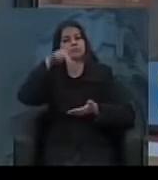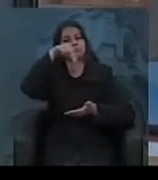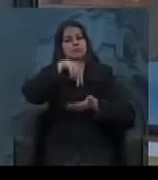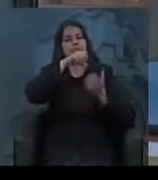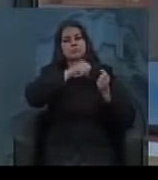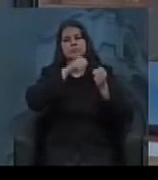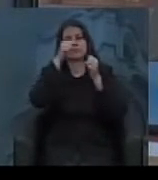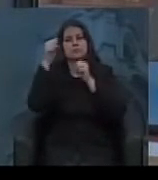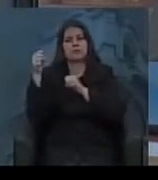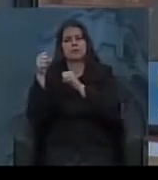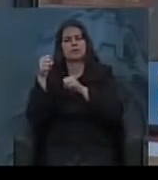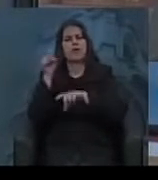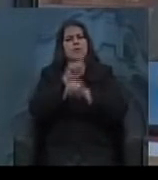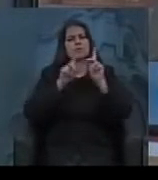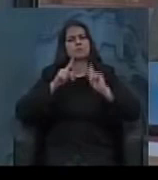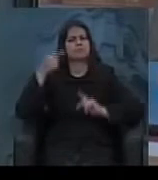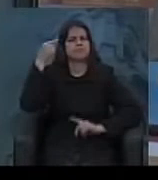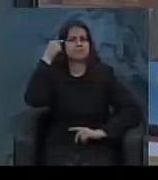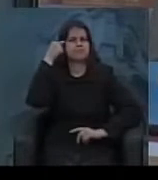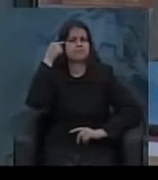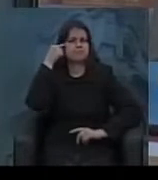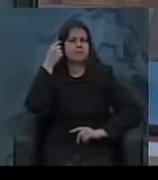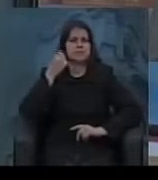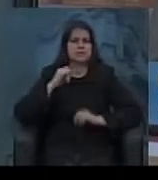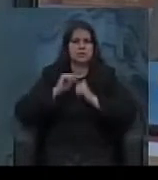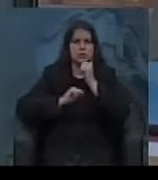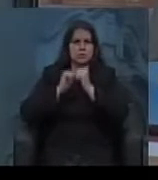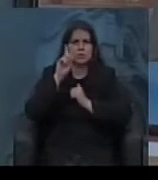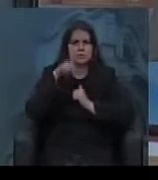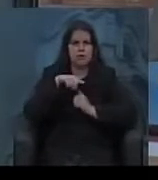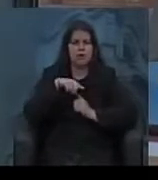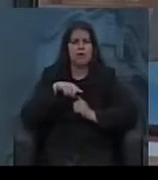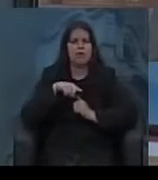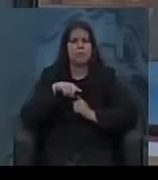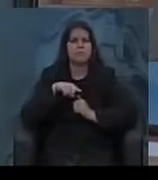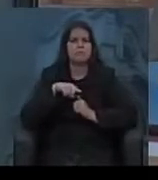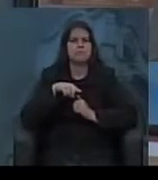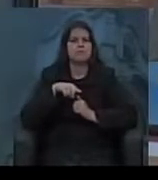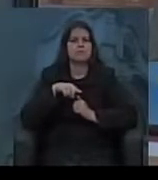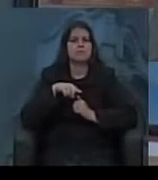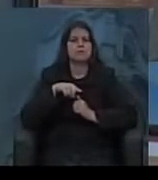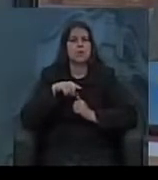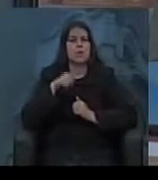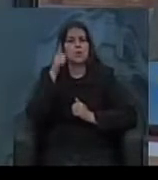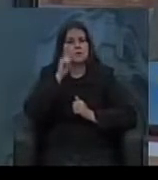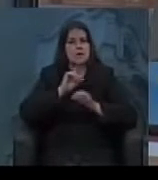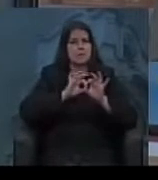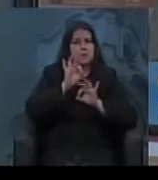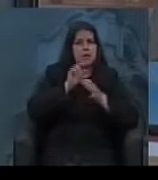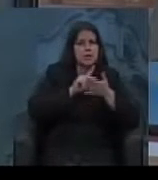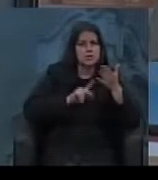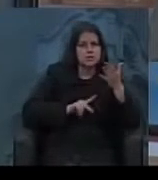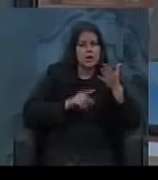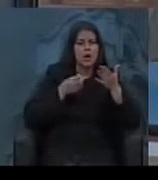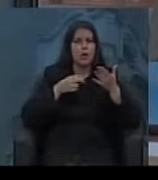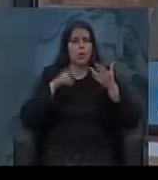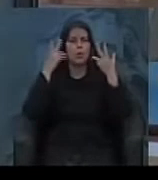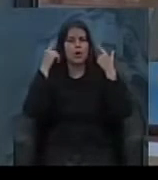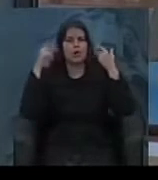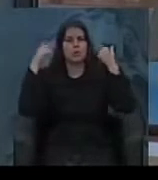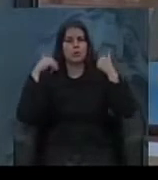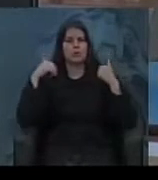muito se questiona se a industrialização foi algo que acontece de forma involuntária ou planejada. Tem cada